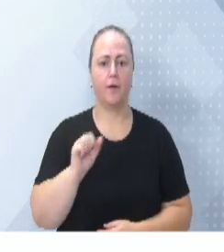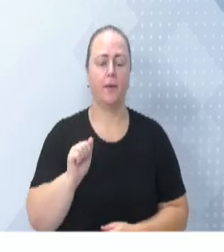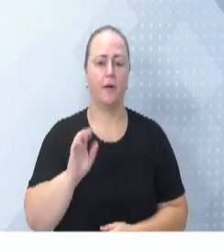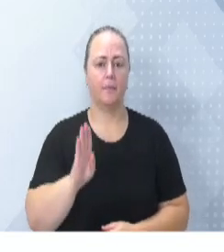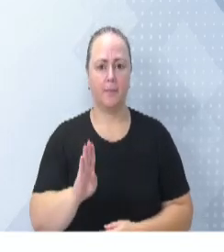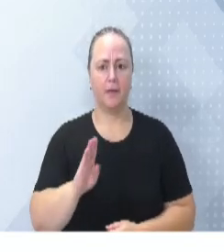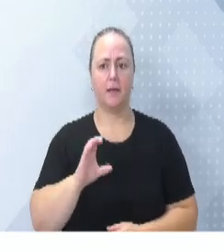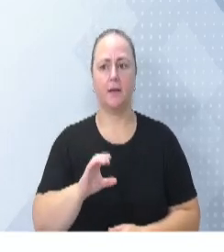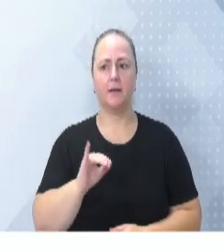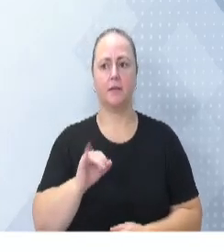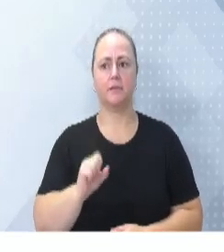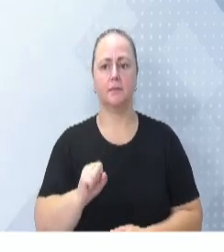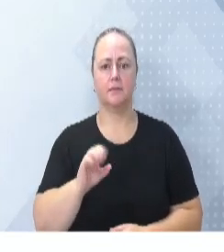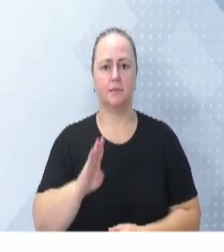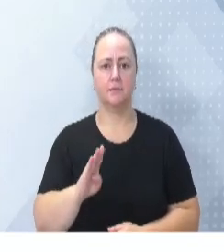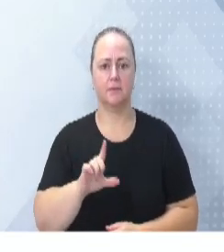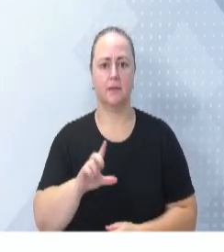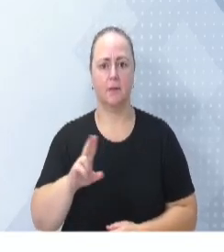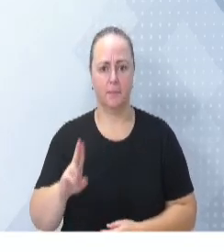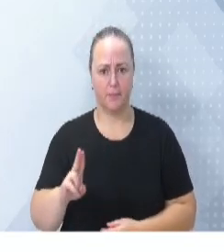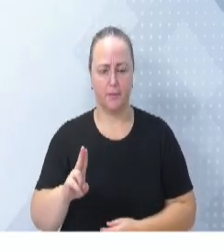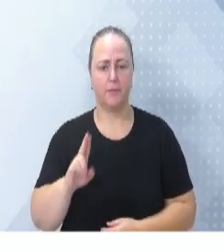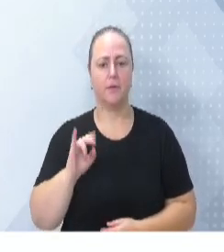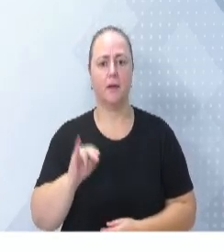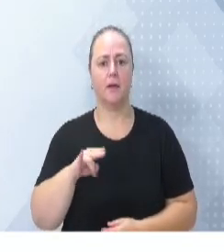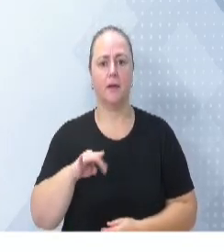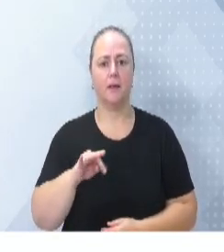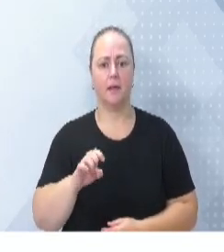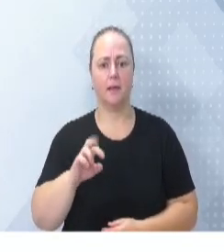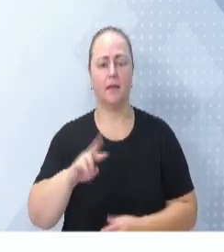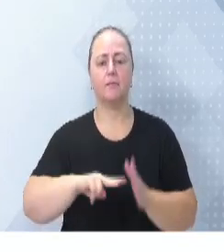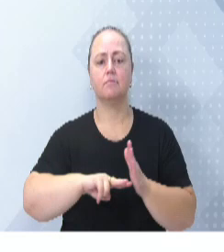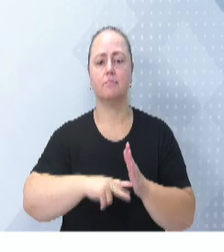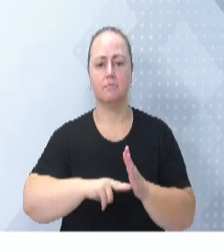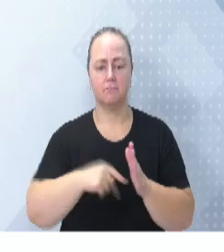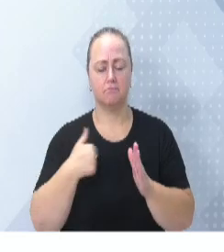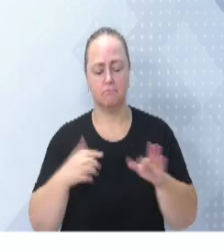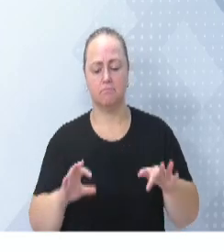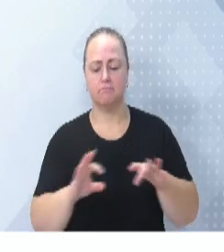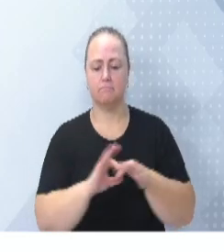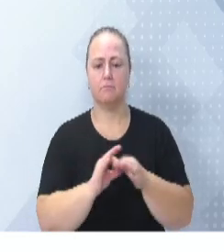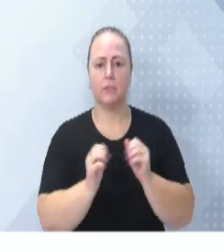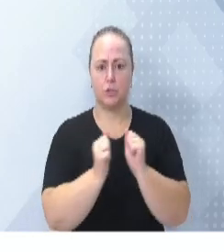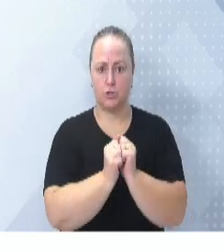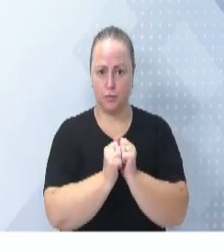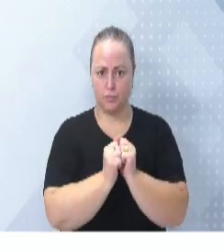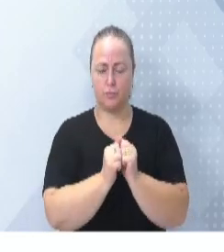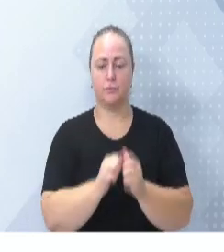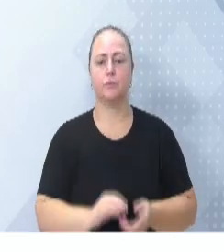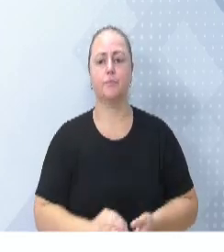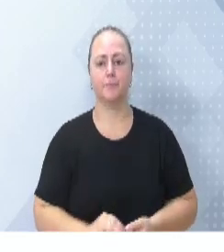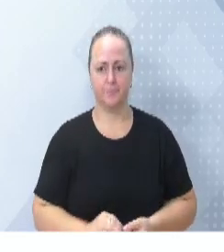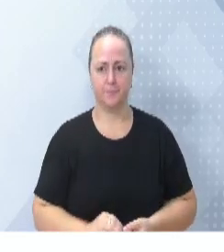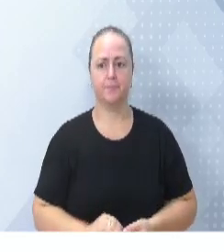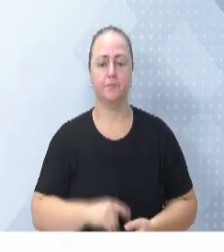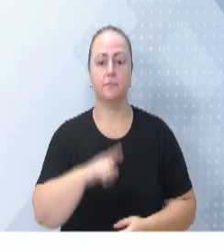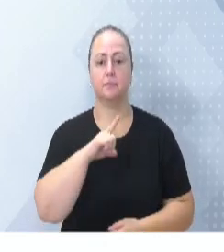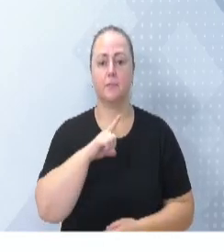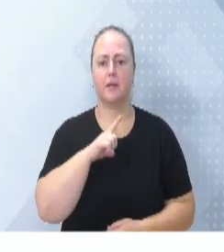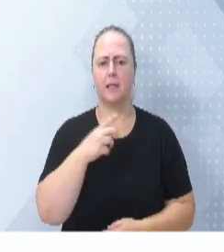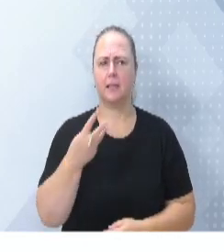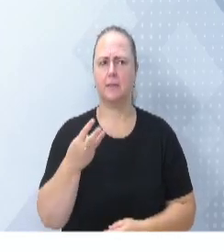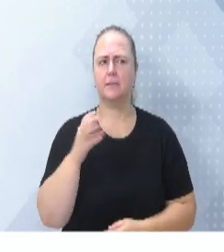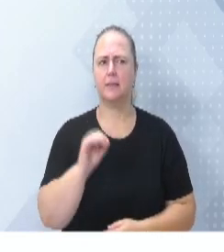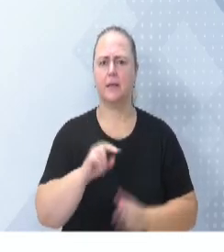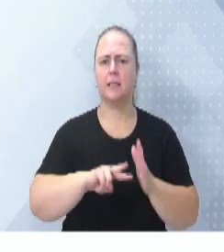o SESBLU, o SESCOM, a Intersindical, que eu pertenço, que é os sindicatos patronais, são mais de 30 sindicatos